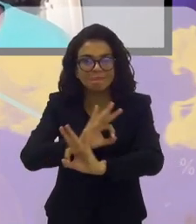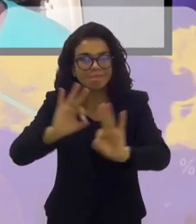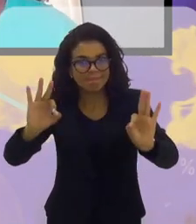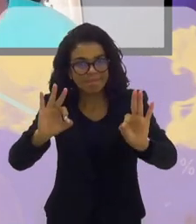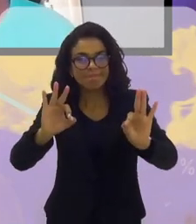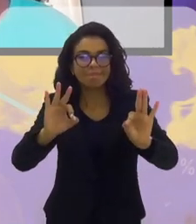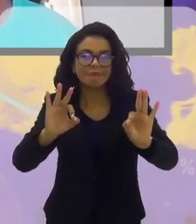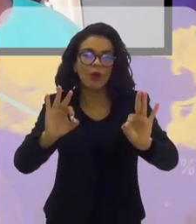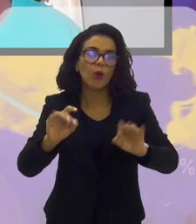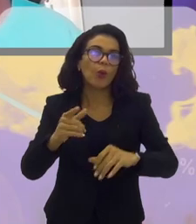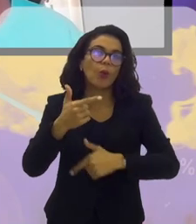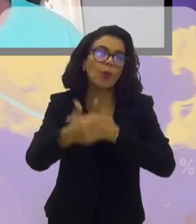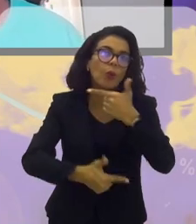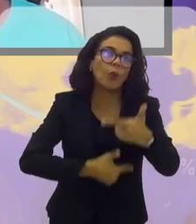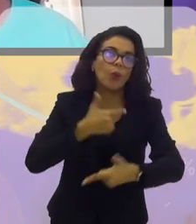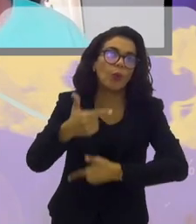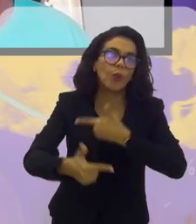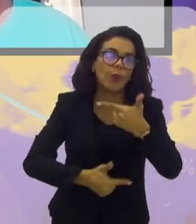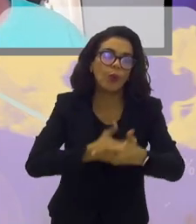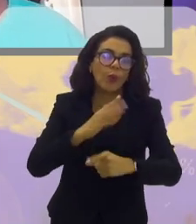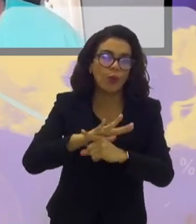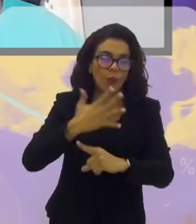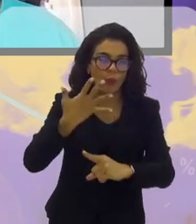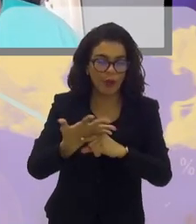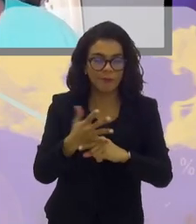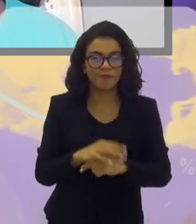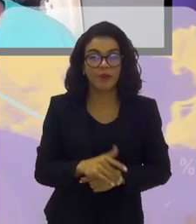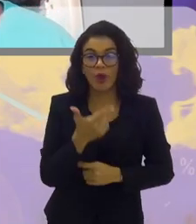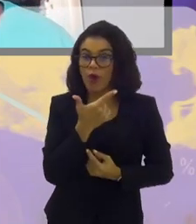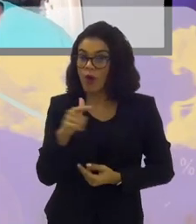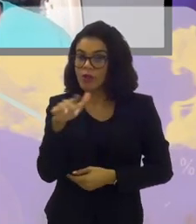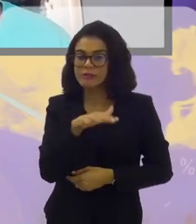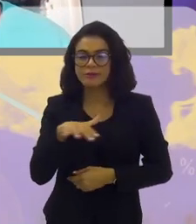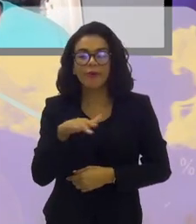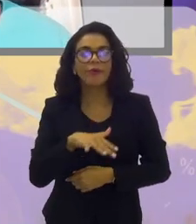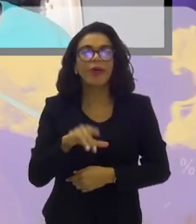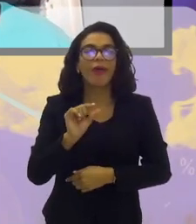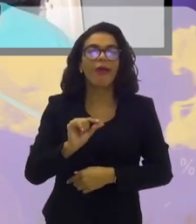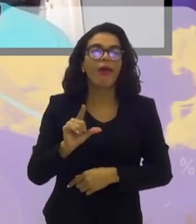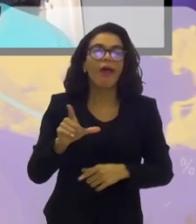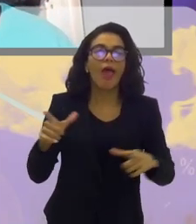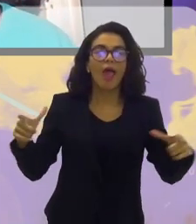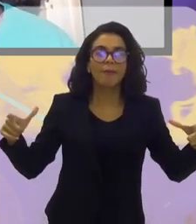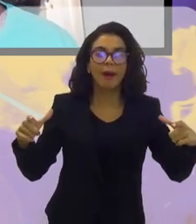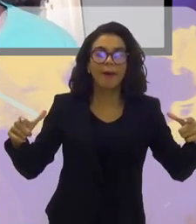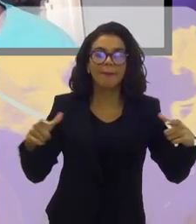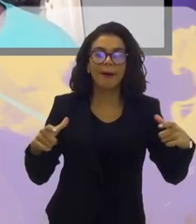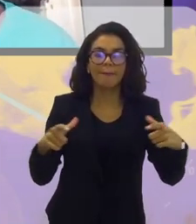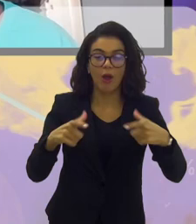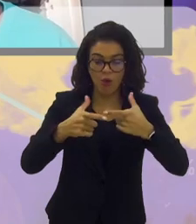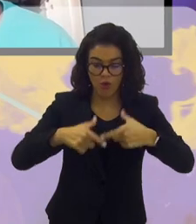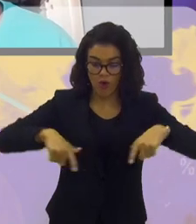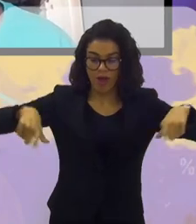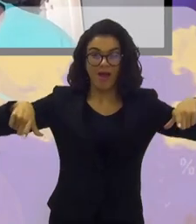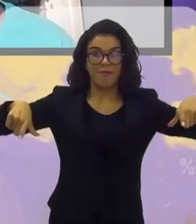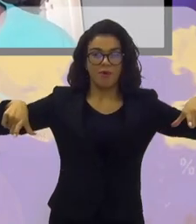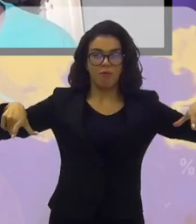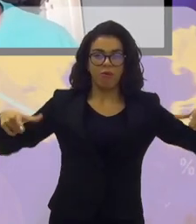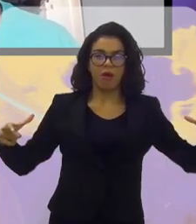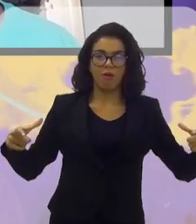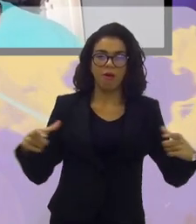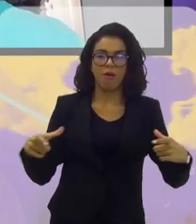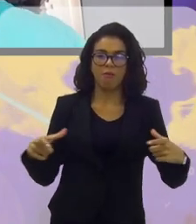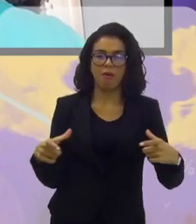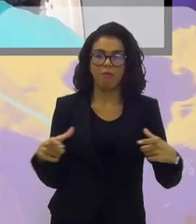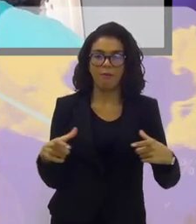com uma sobrecarga de uso, ok? Outra coisa que acontece é a diminuição do tamanho dos carros. E aí, para qualquer